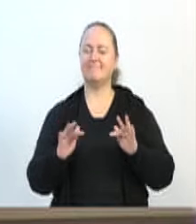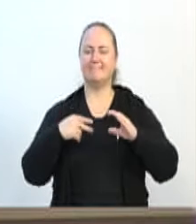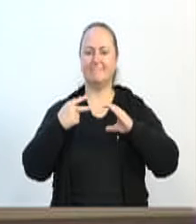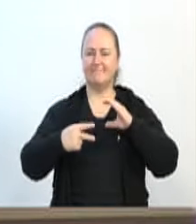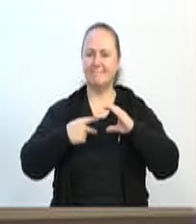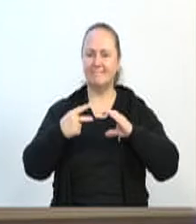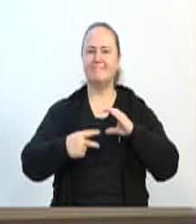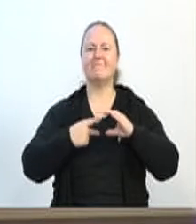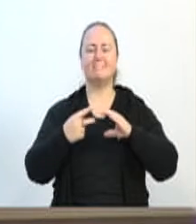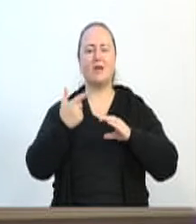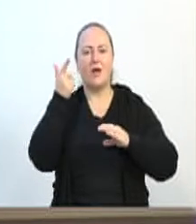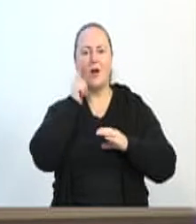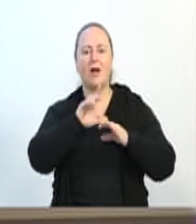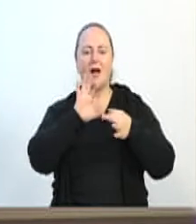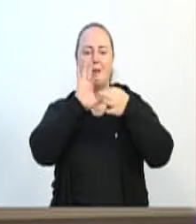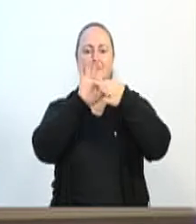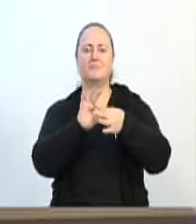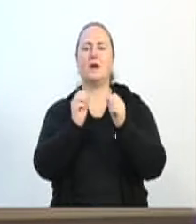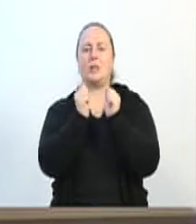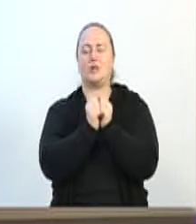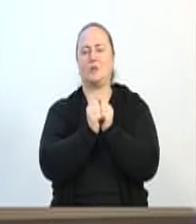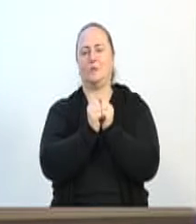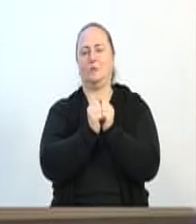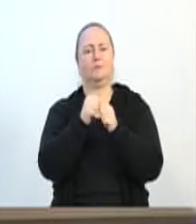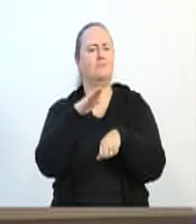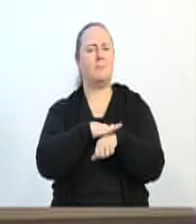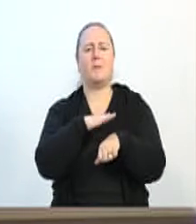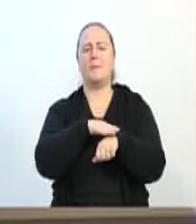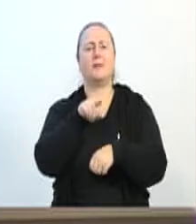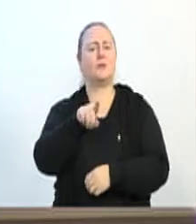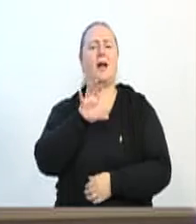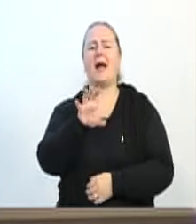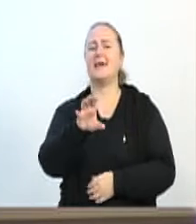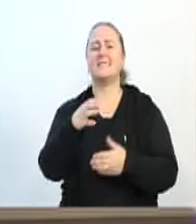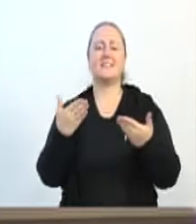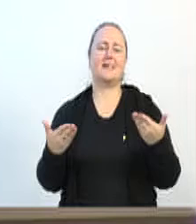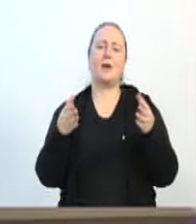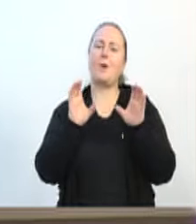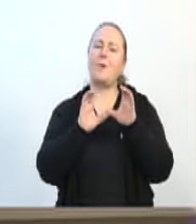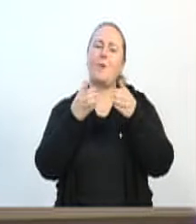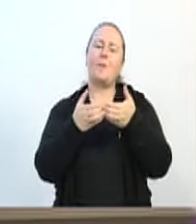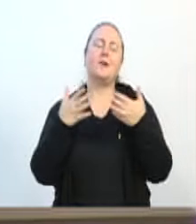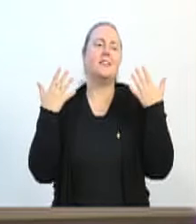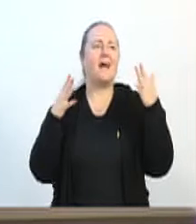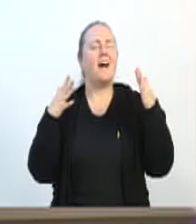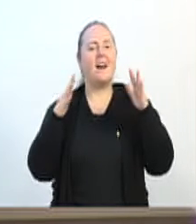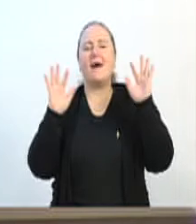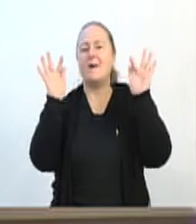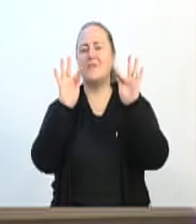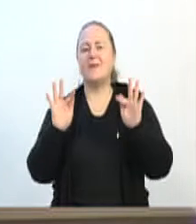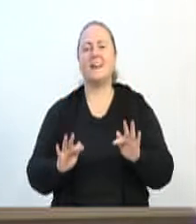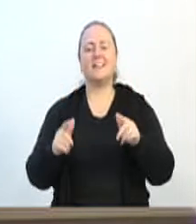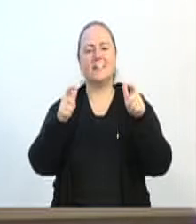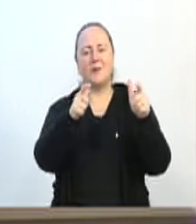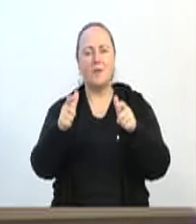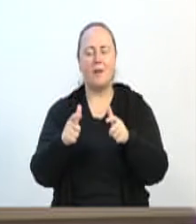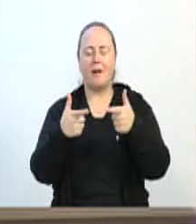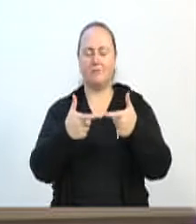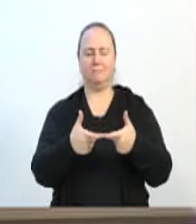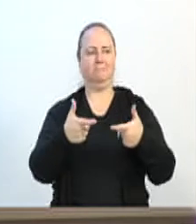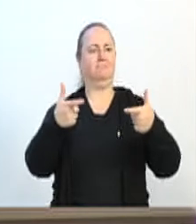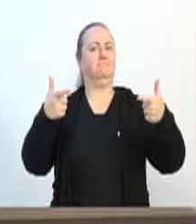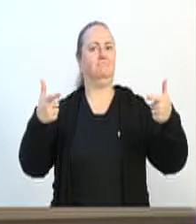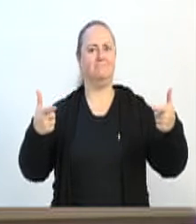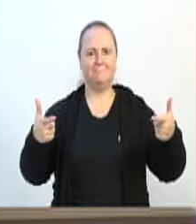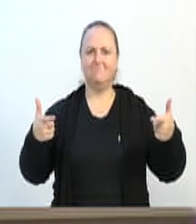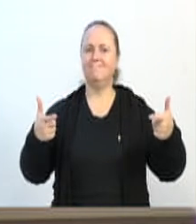Legislativo, de poder participar de um momento como esse, onde a comunidade celebra um espaço tão ampliado, um espaço